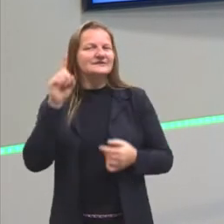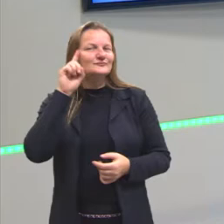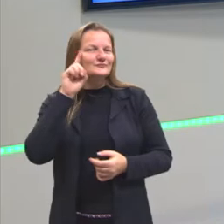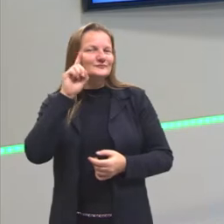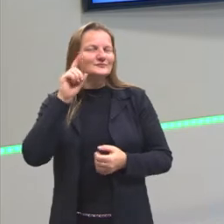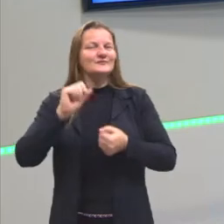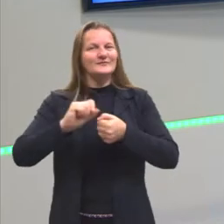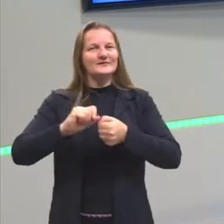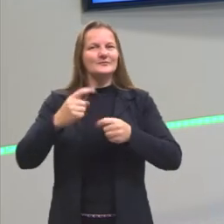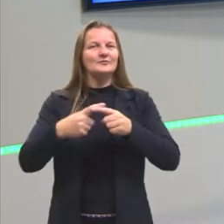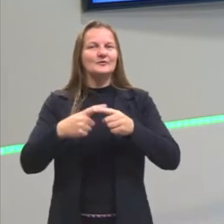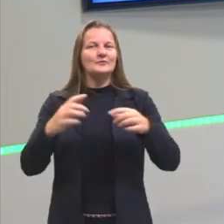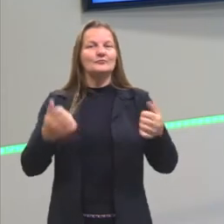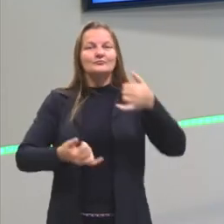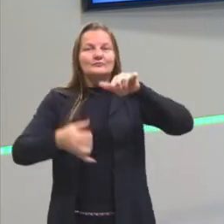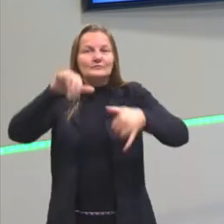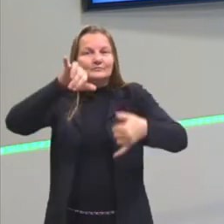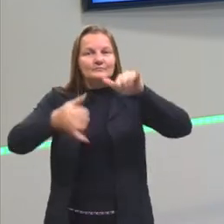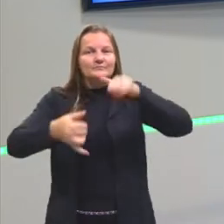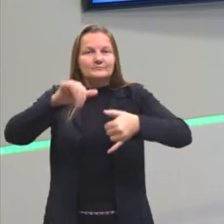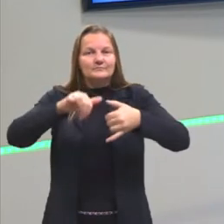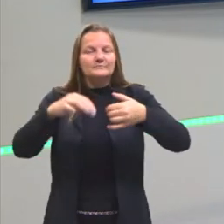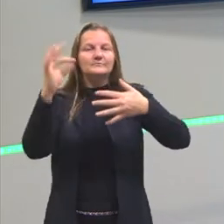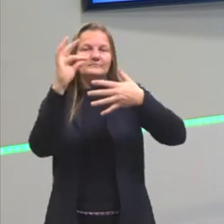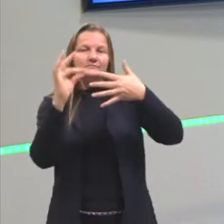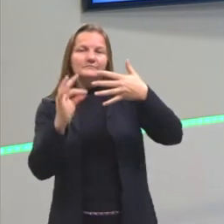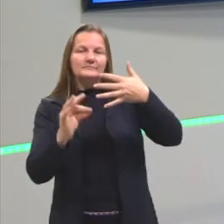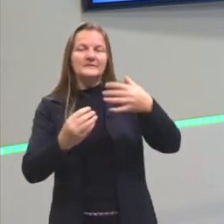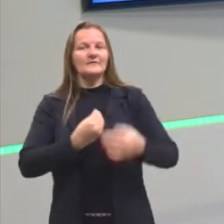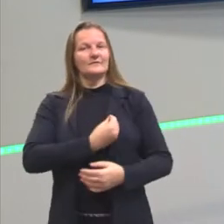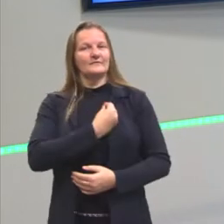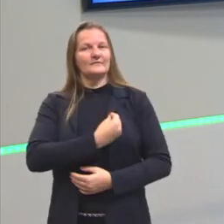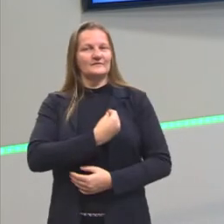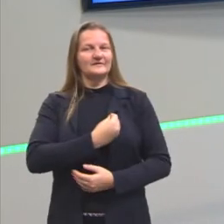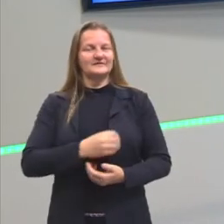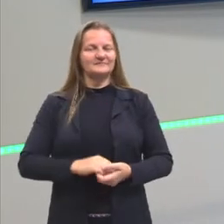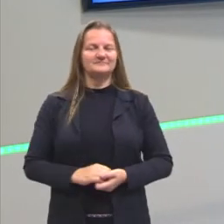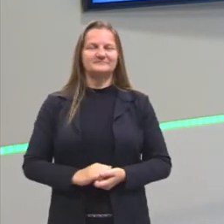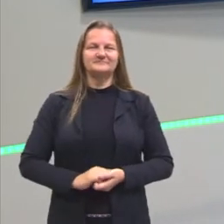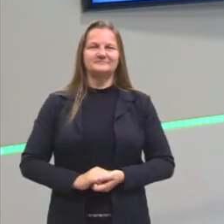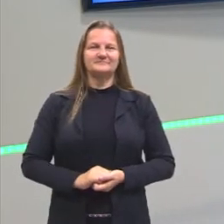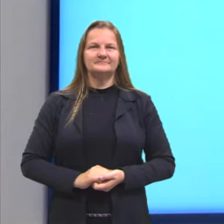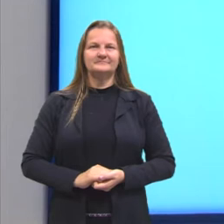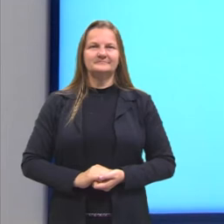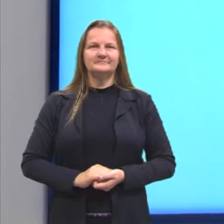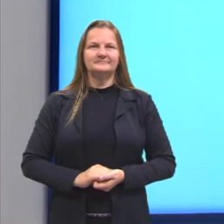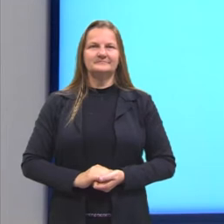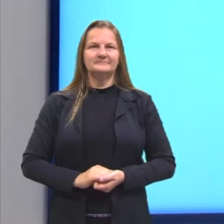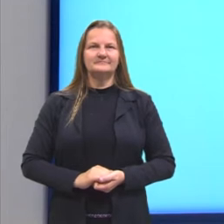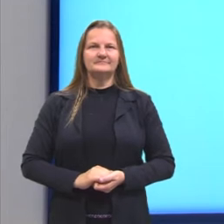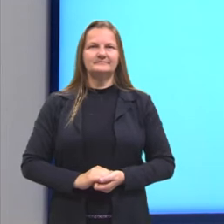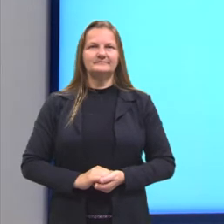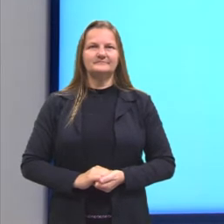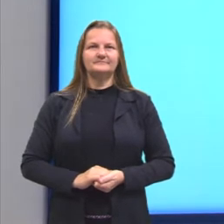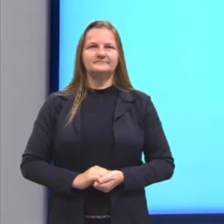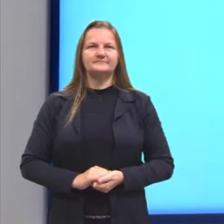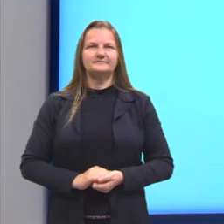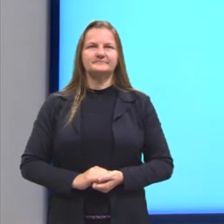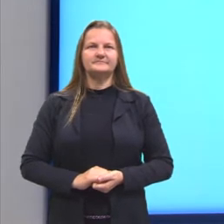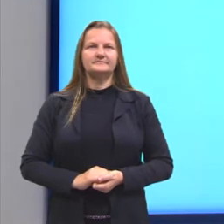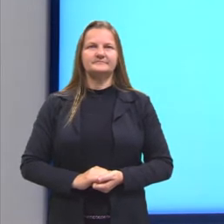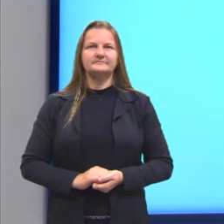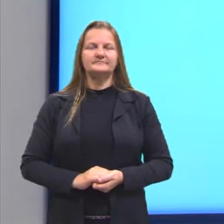O que que tem a ver a química com esses fatos? Essas ações, né?